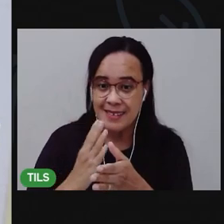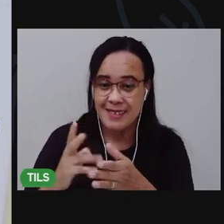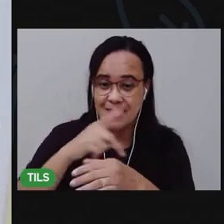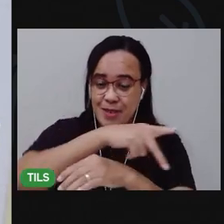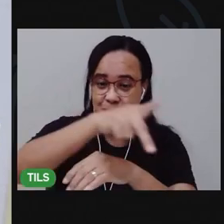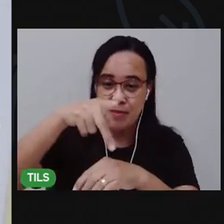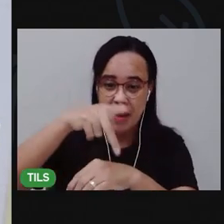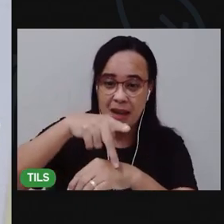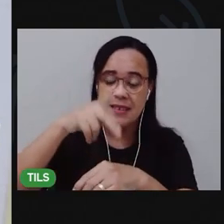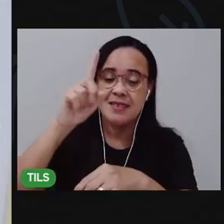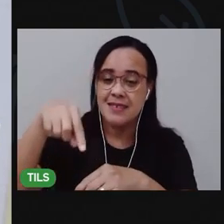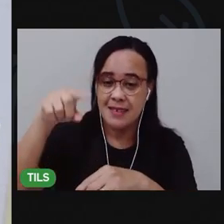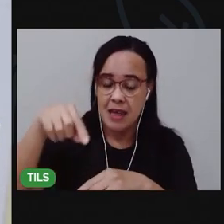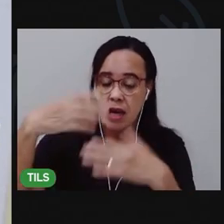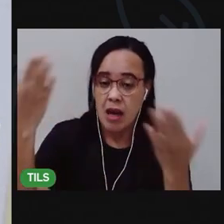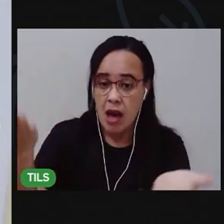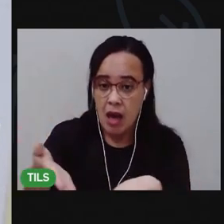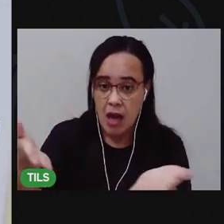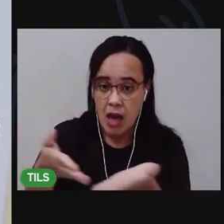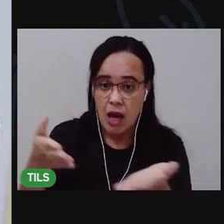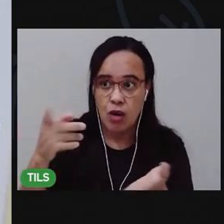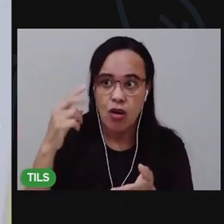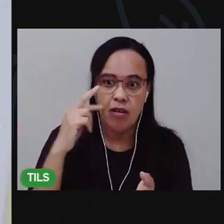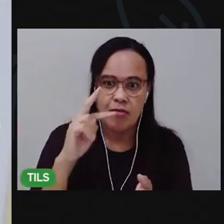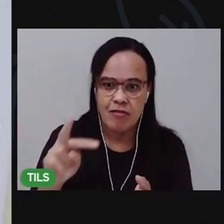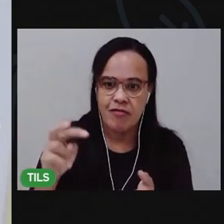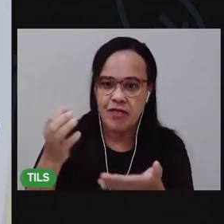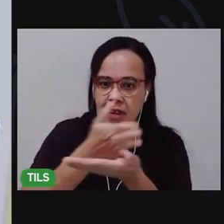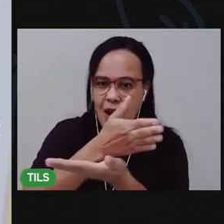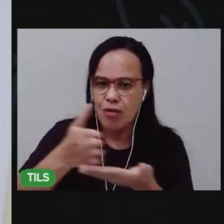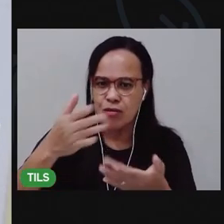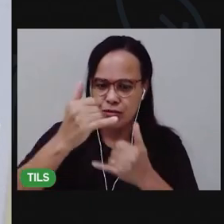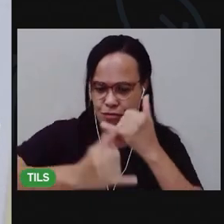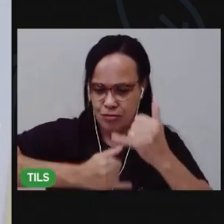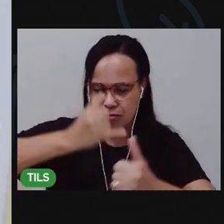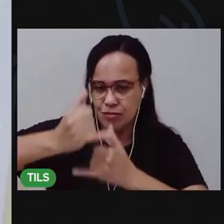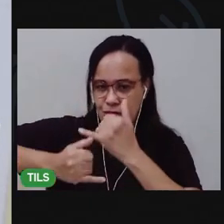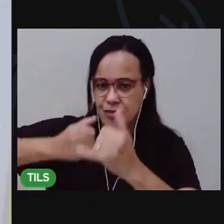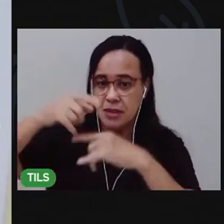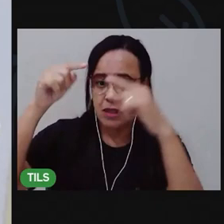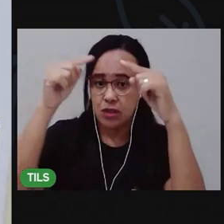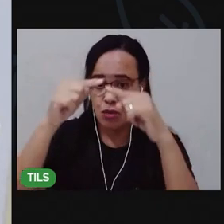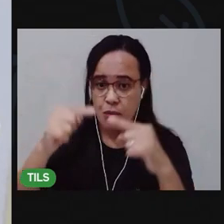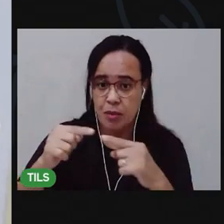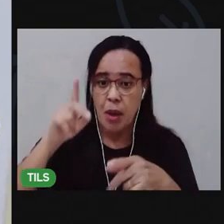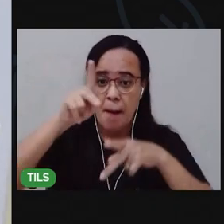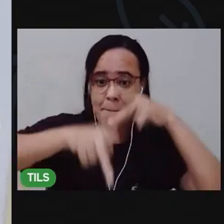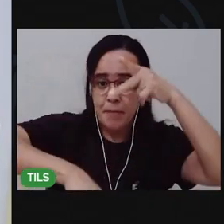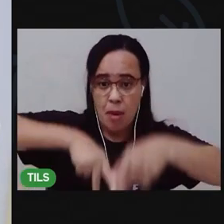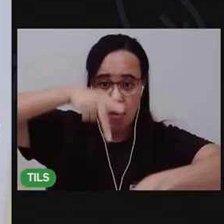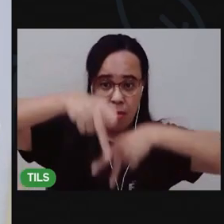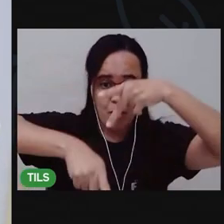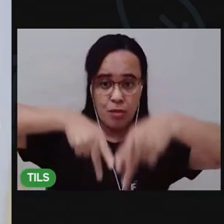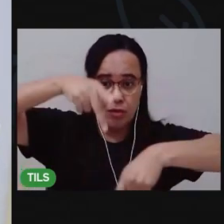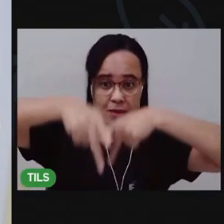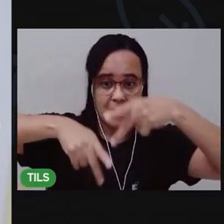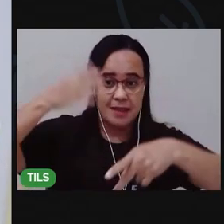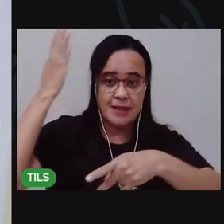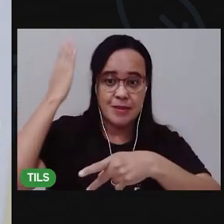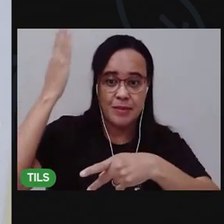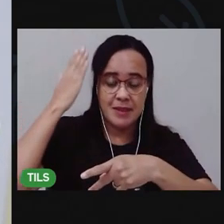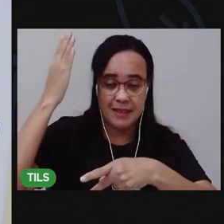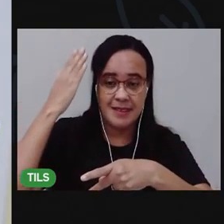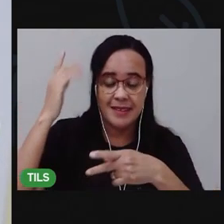brinquedos que estão relacionados a esses povos. Olha esse brinquedo aqui, a peteca,